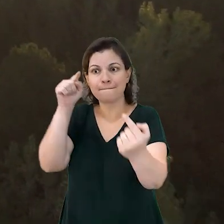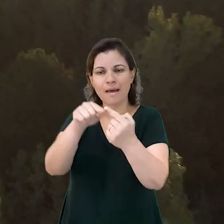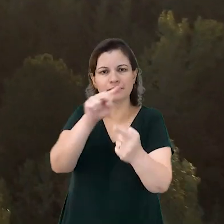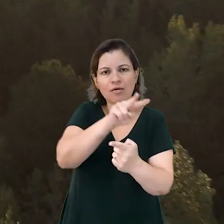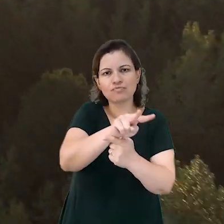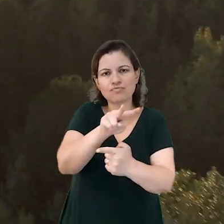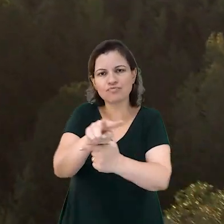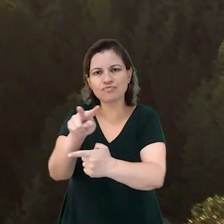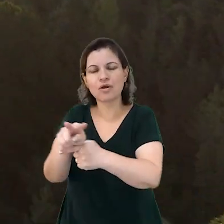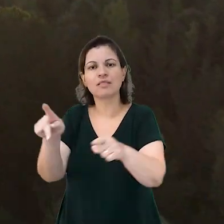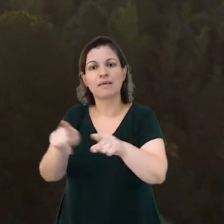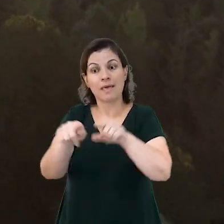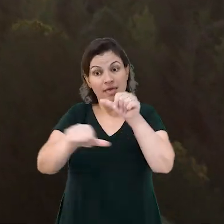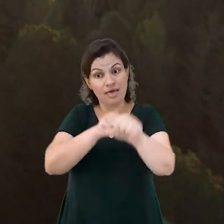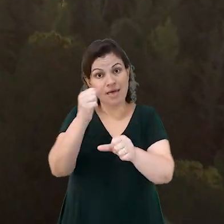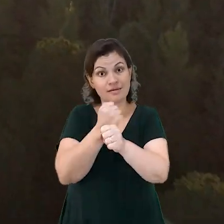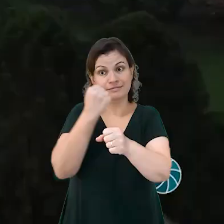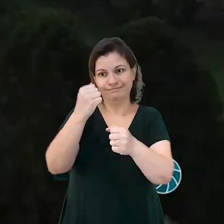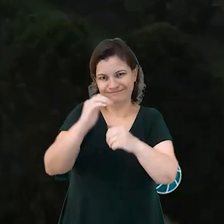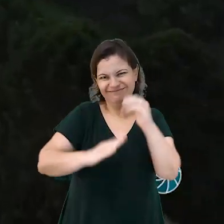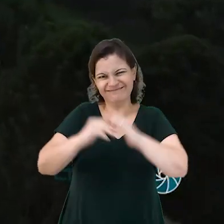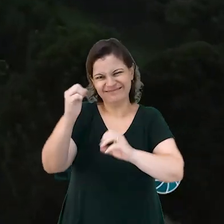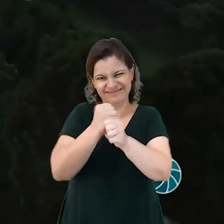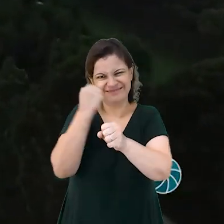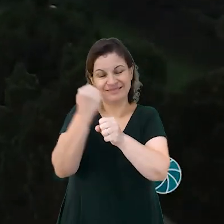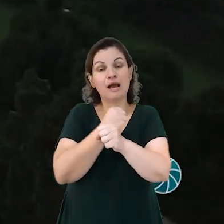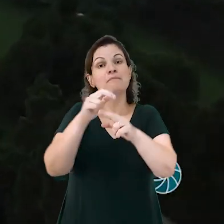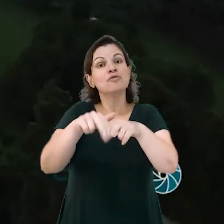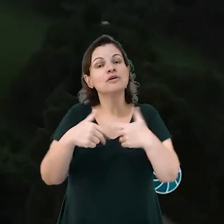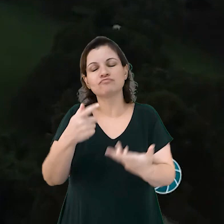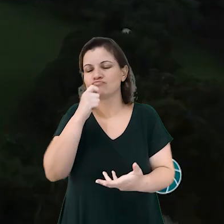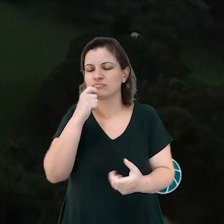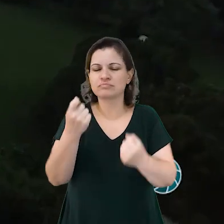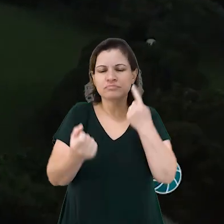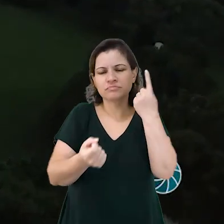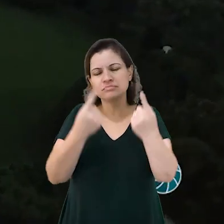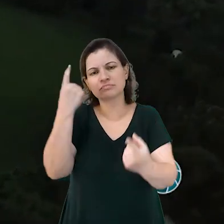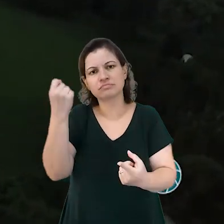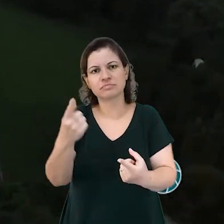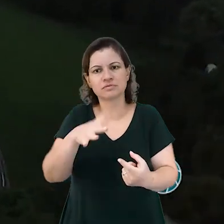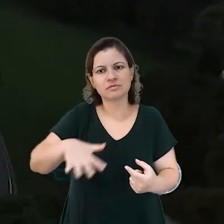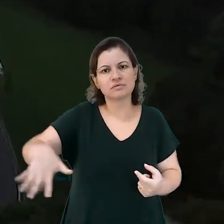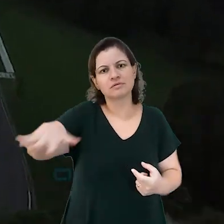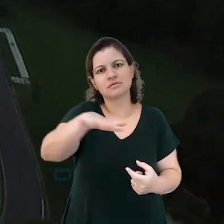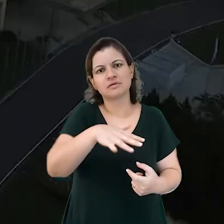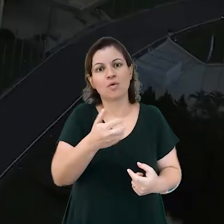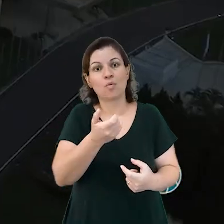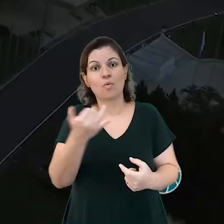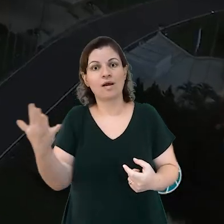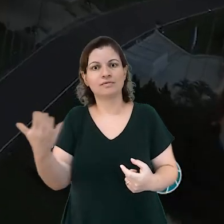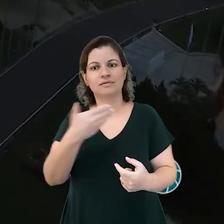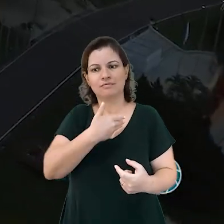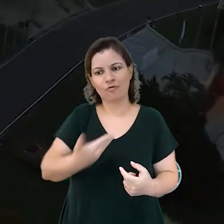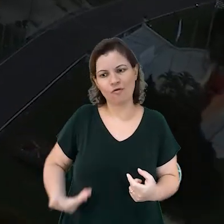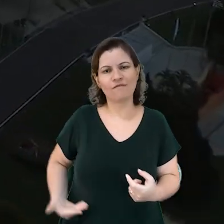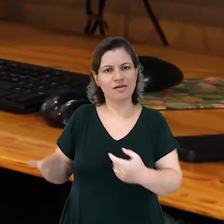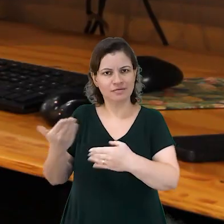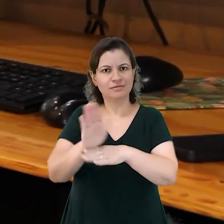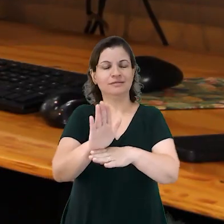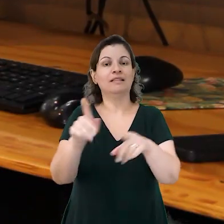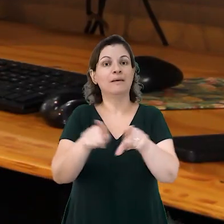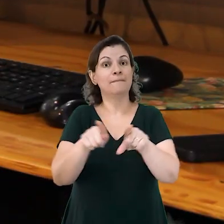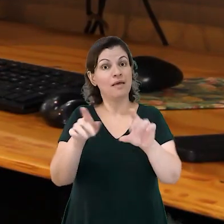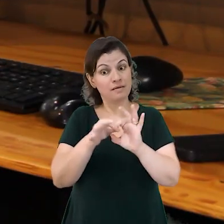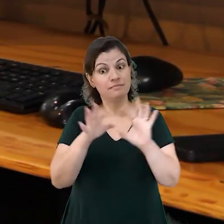metas de conservação e restauração. Por isso, não são raras as colaborações com instituições públicas de governo.